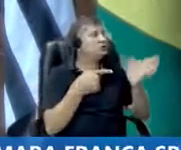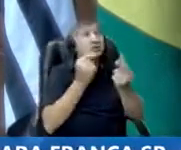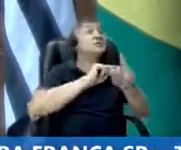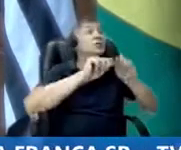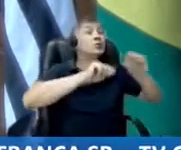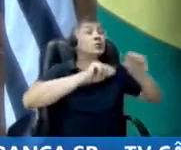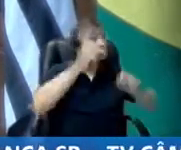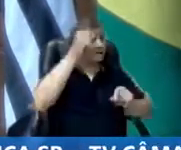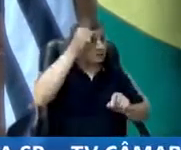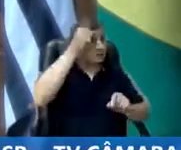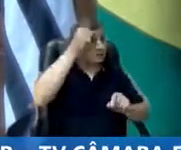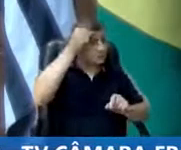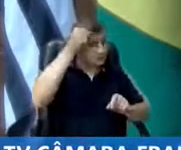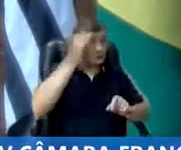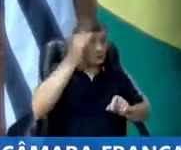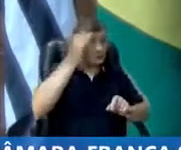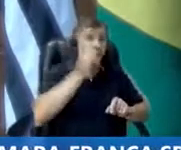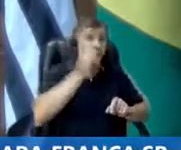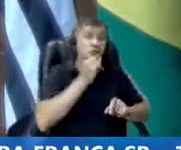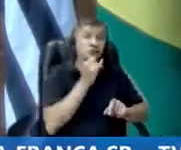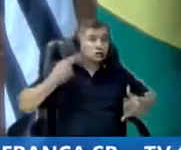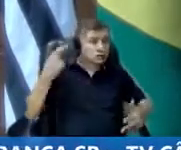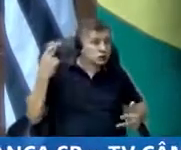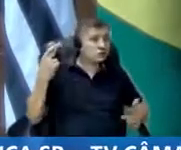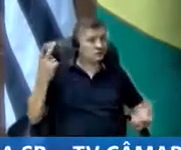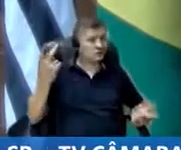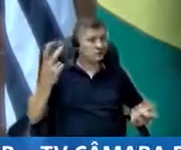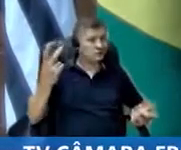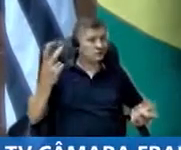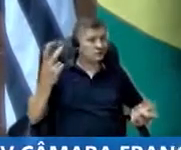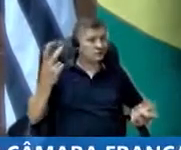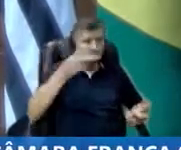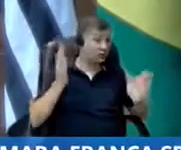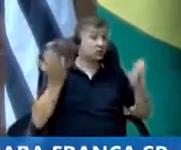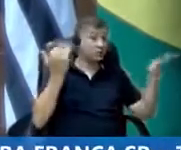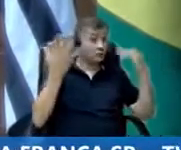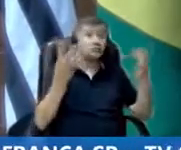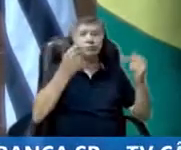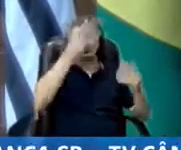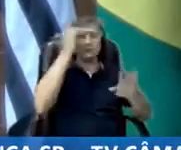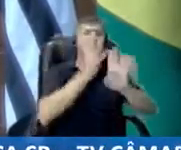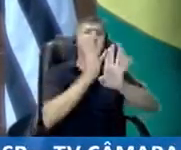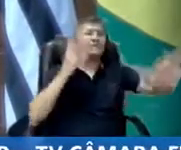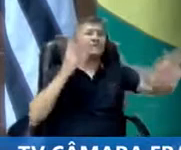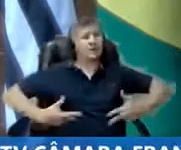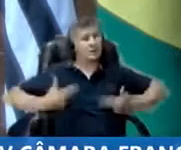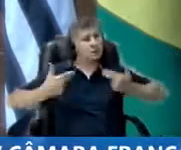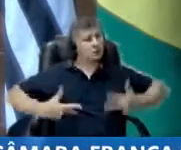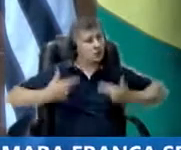Por exemplo, a cirurgia, que agora o prefeito já chamou nós lá, porque é muita gente que está na fila de cirurgia eletiva,